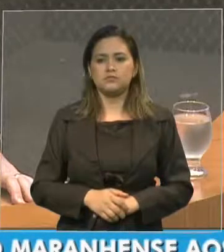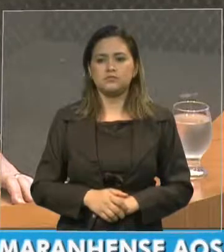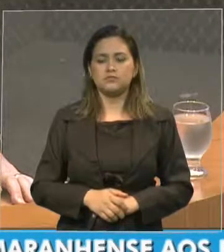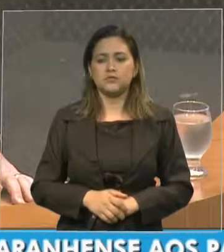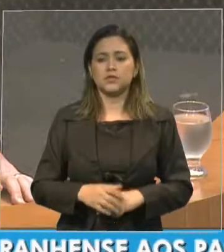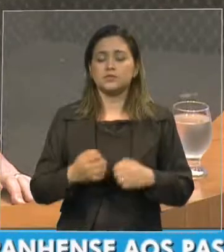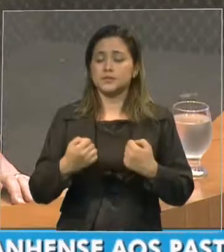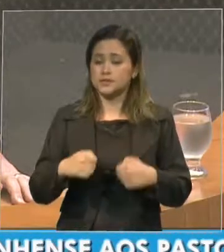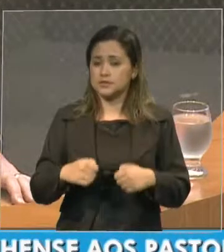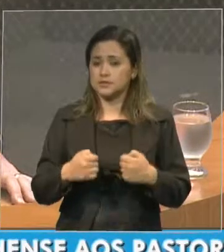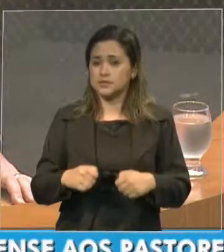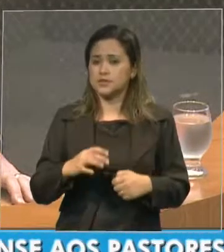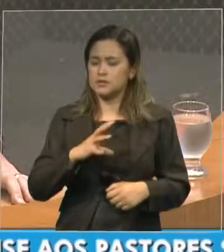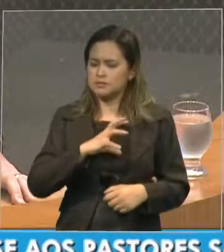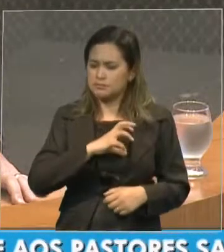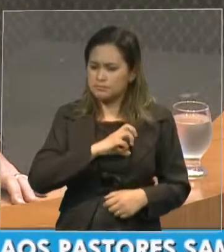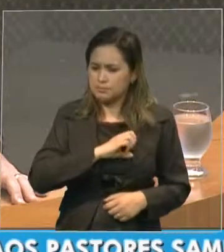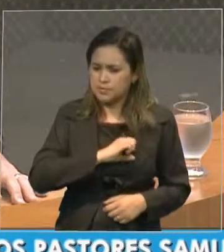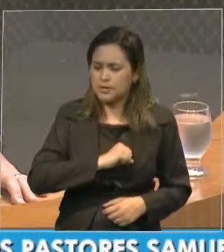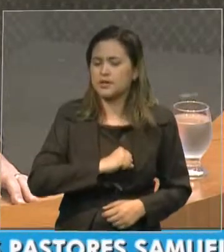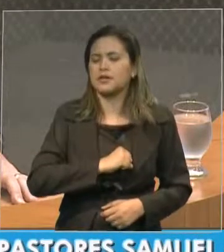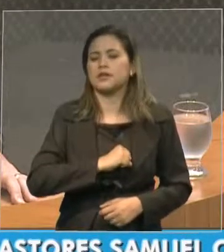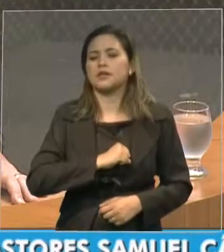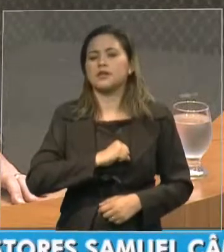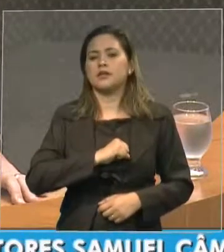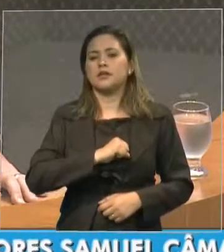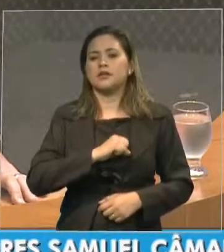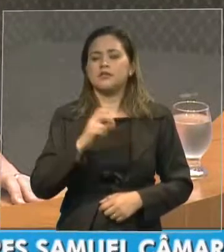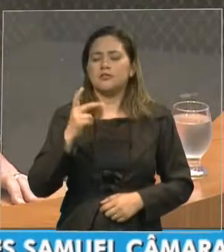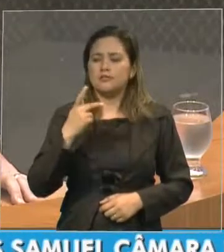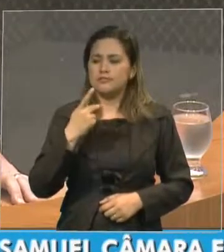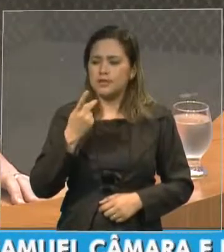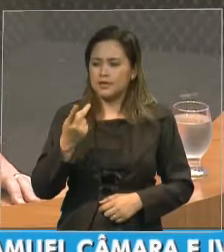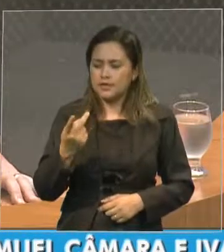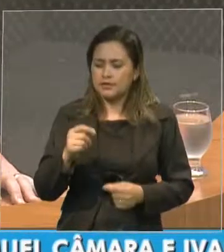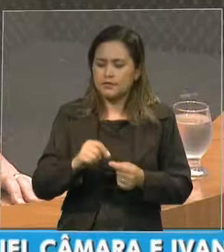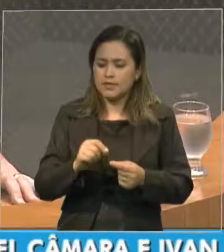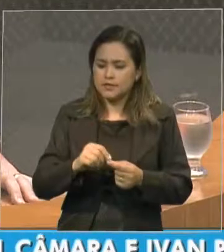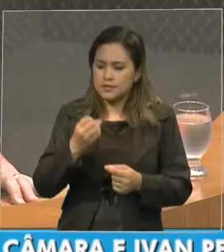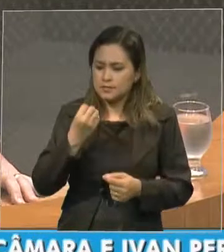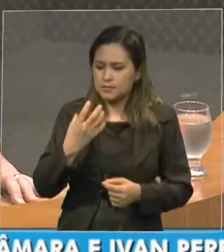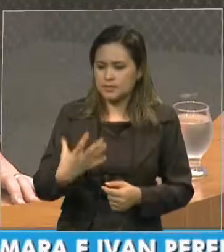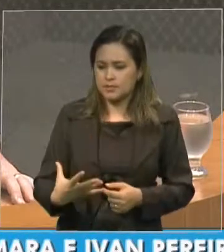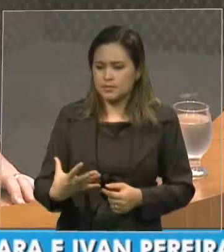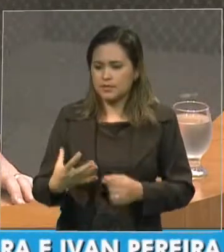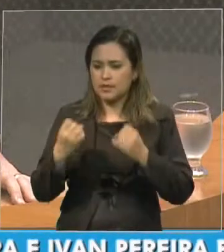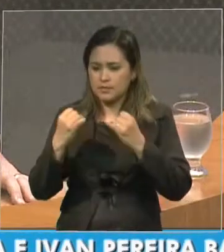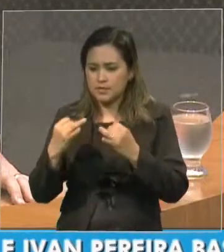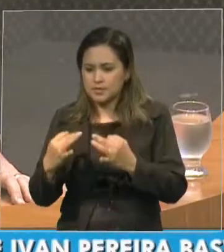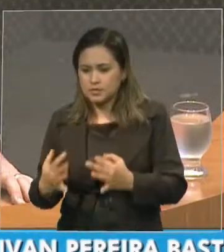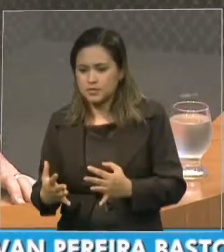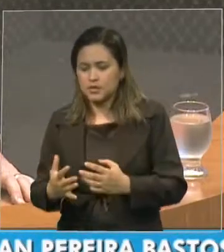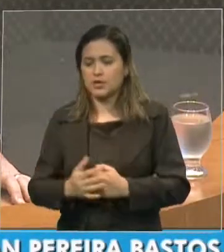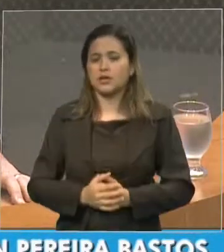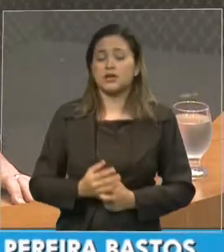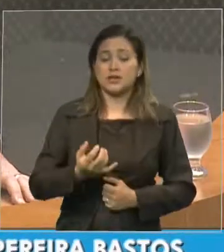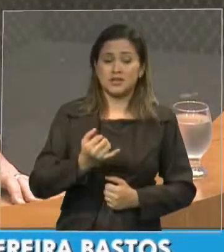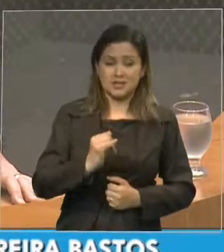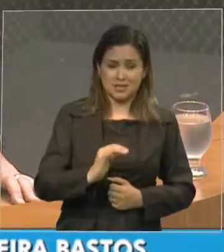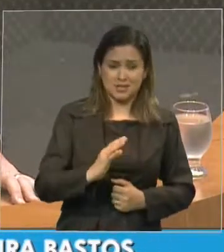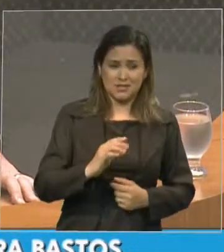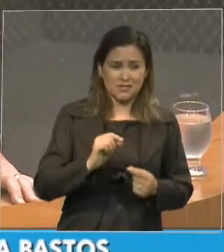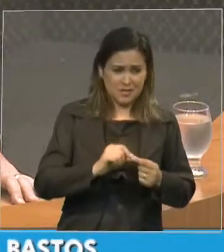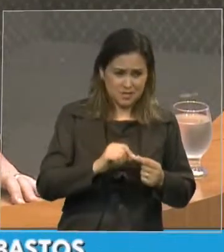falar bem, é abençoar. E o pressuposto para ser amaldiçoado, é amaldiçoar, amaldiçoar, é falar